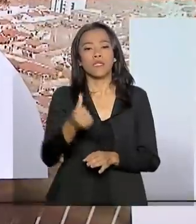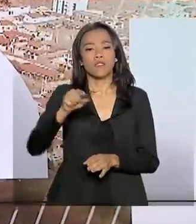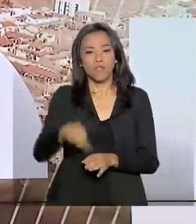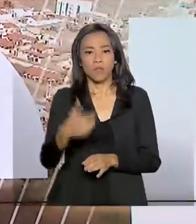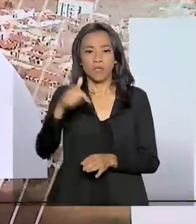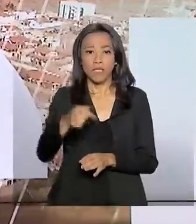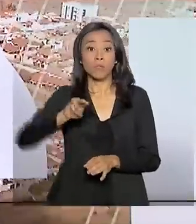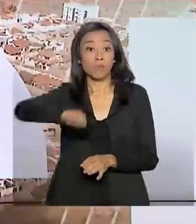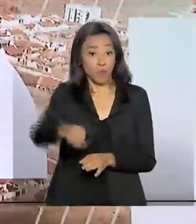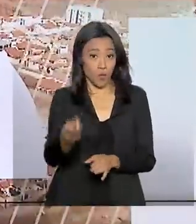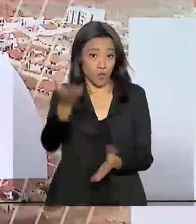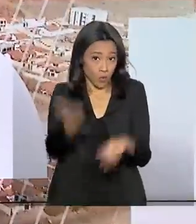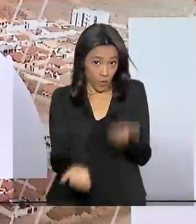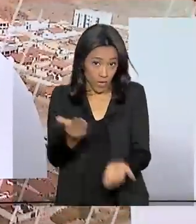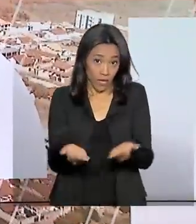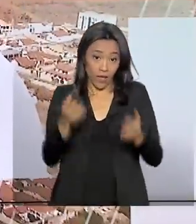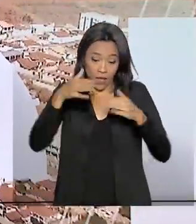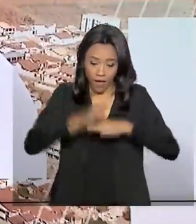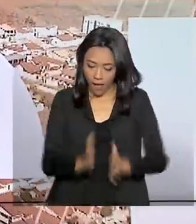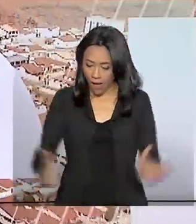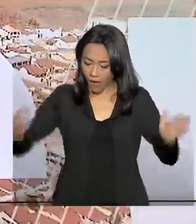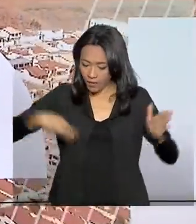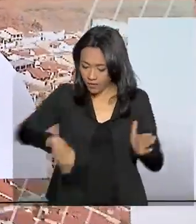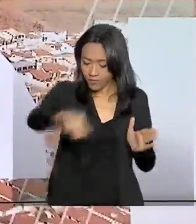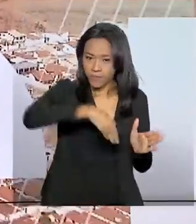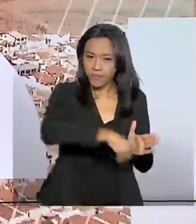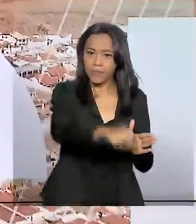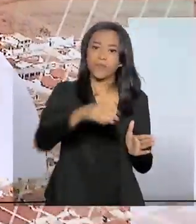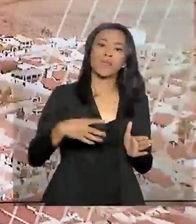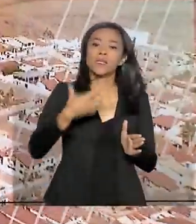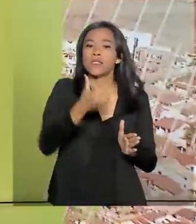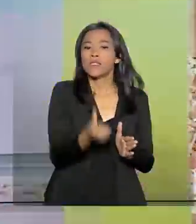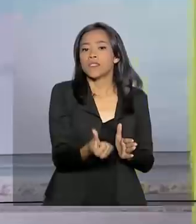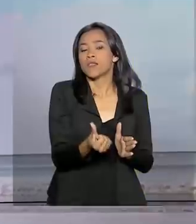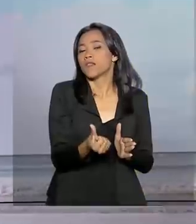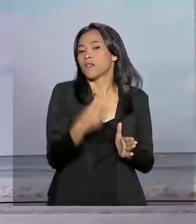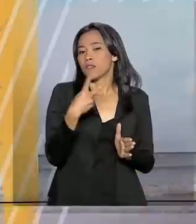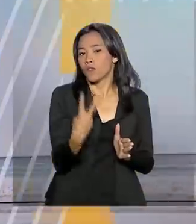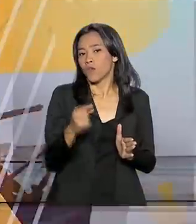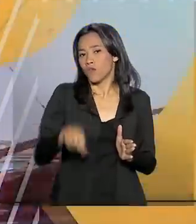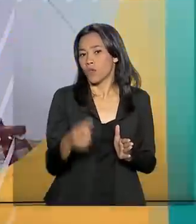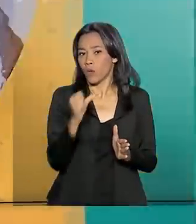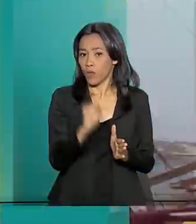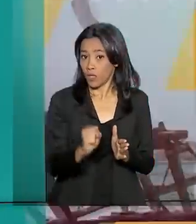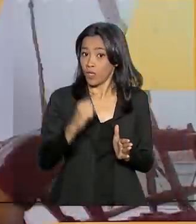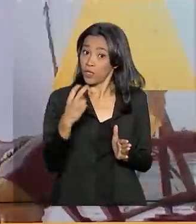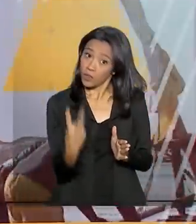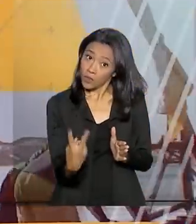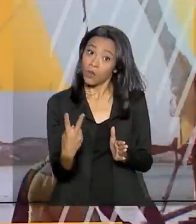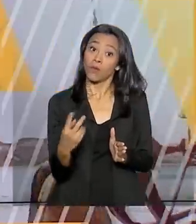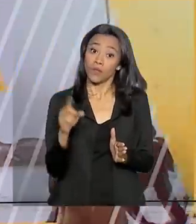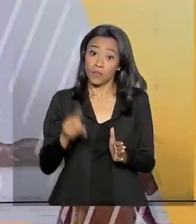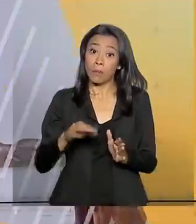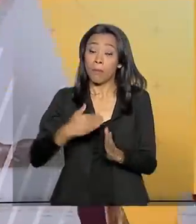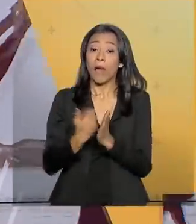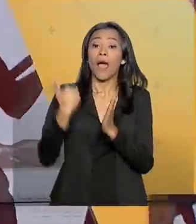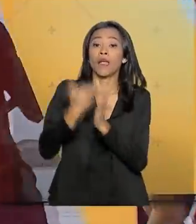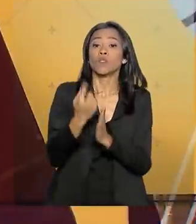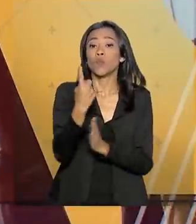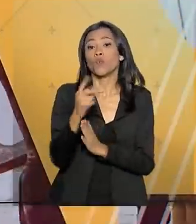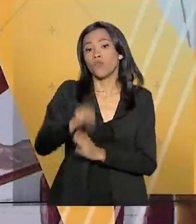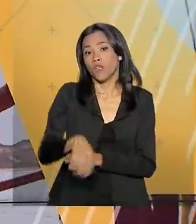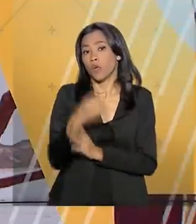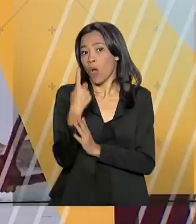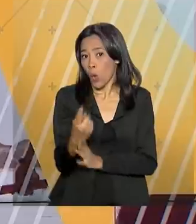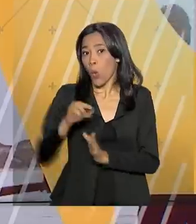milhões de toneladas. Já a área plantada está estimada em 62,82 mil hectares, mais 1,1 milhão de